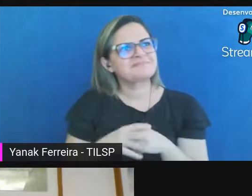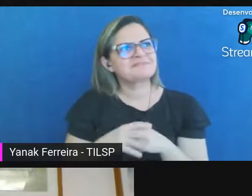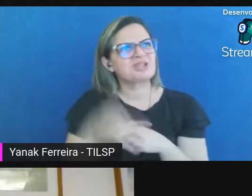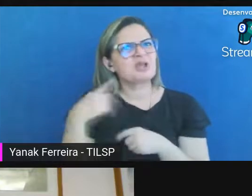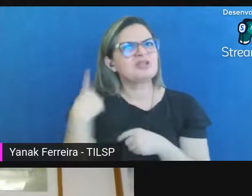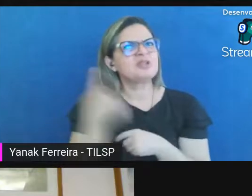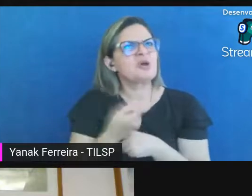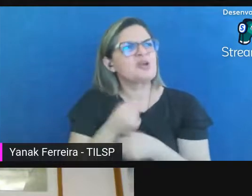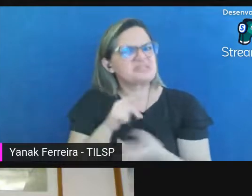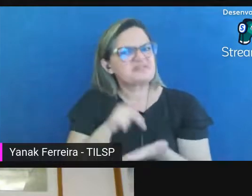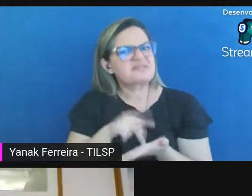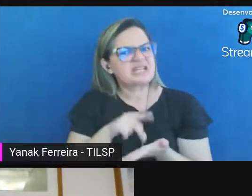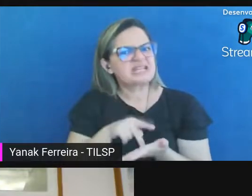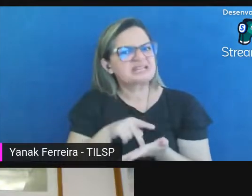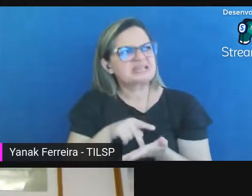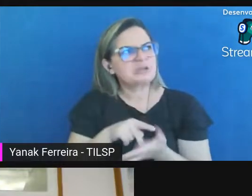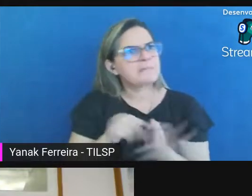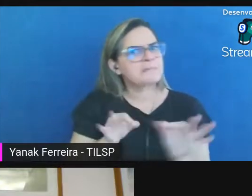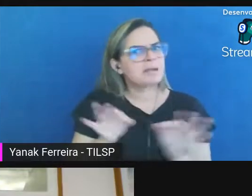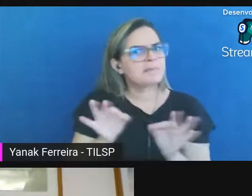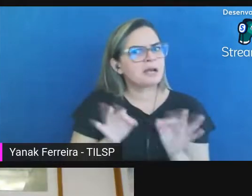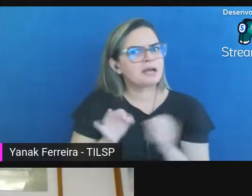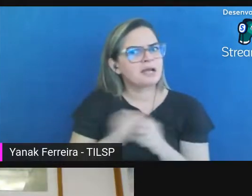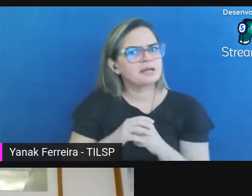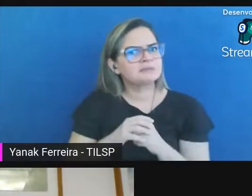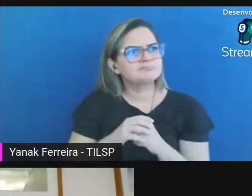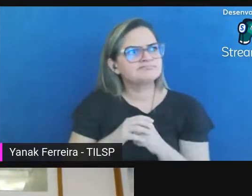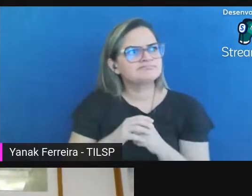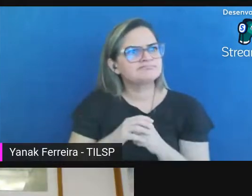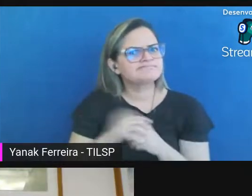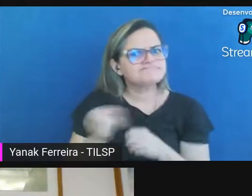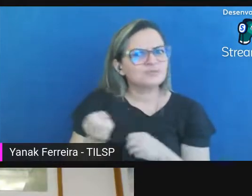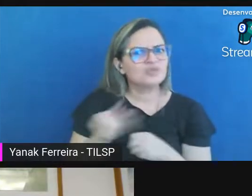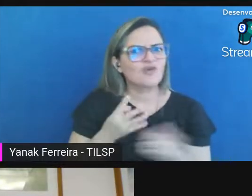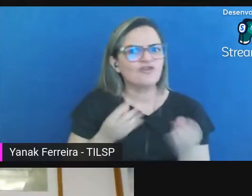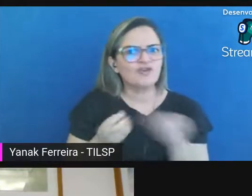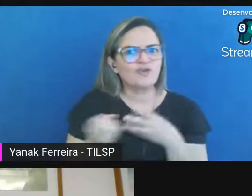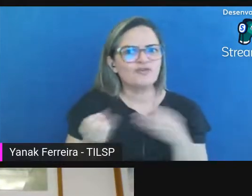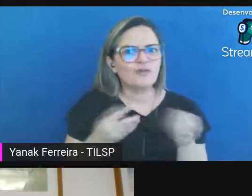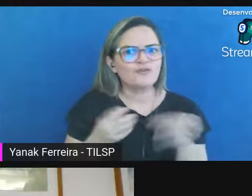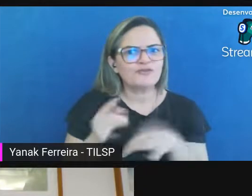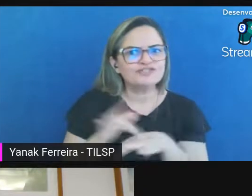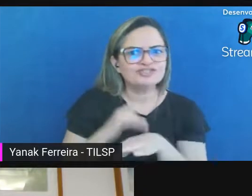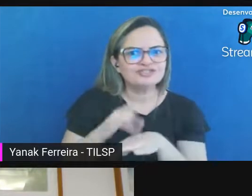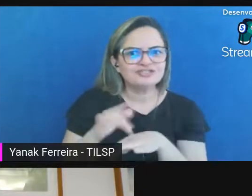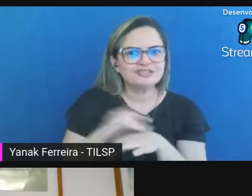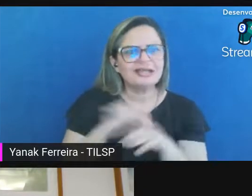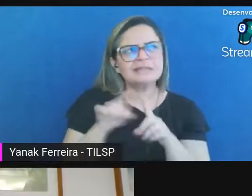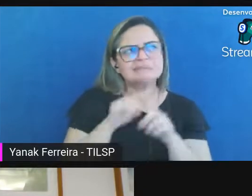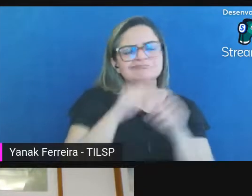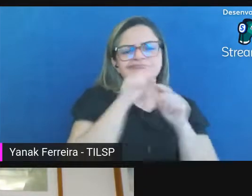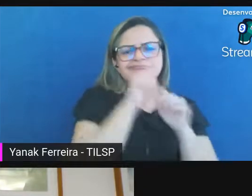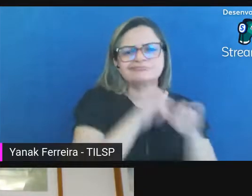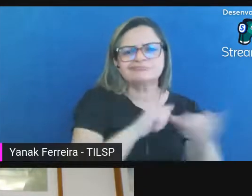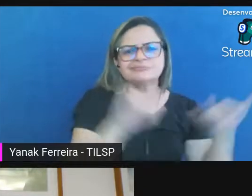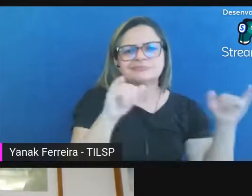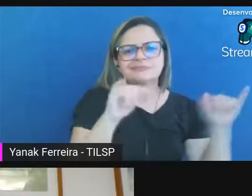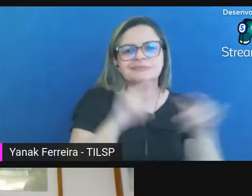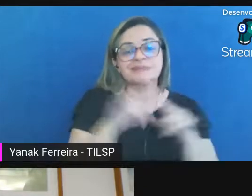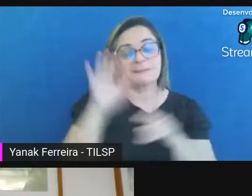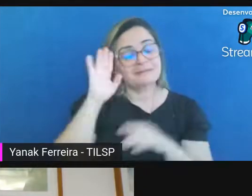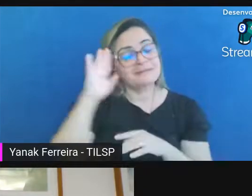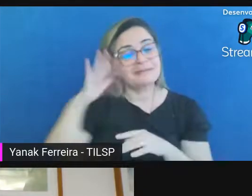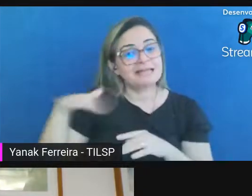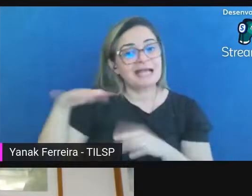preparados né para enfrentar não só essa difusão das tecnologias que